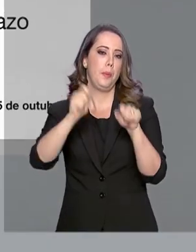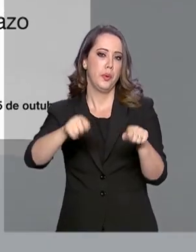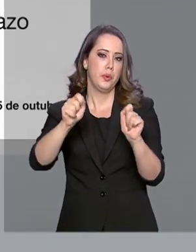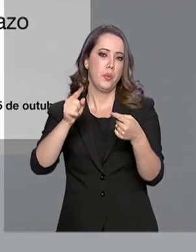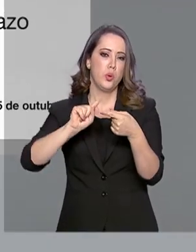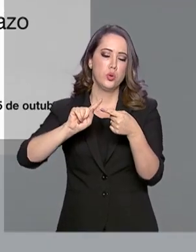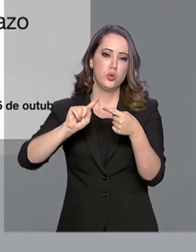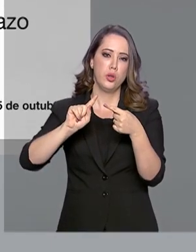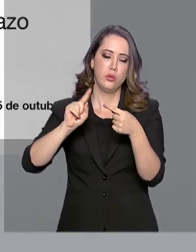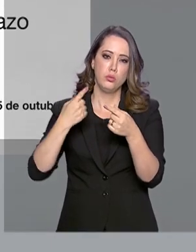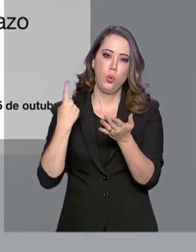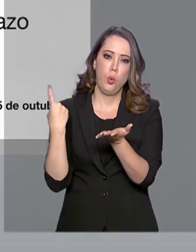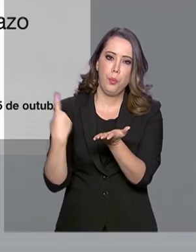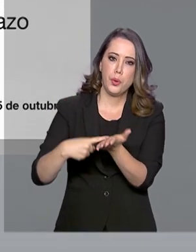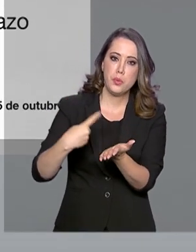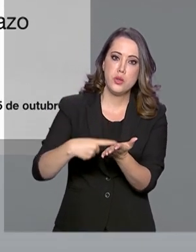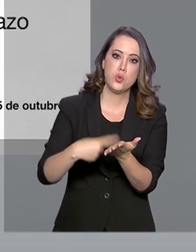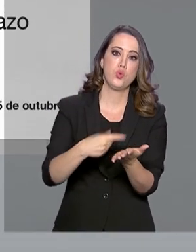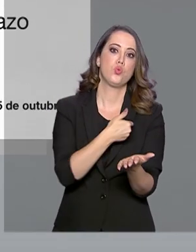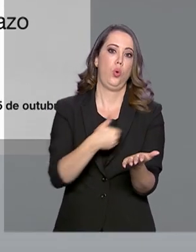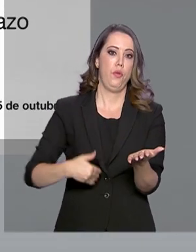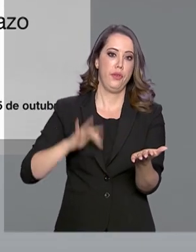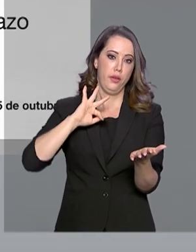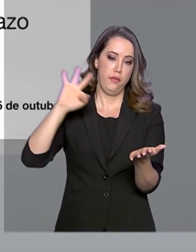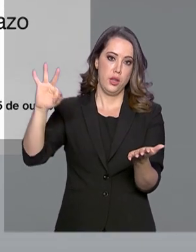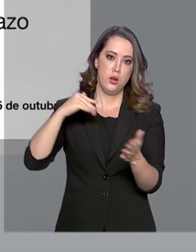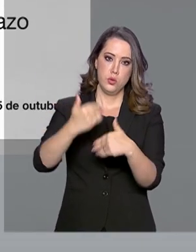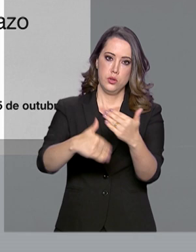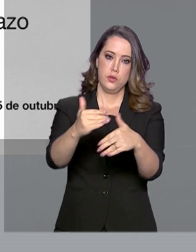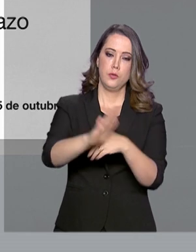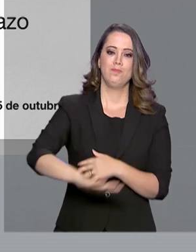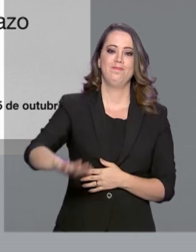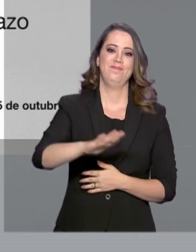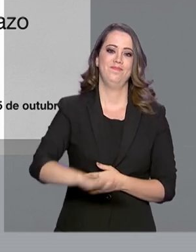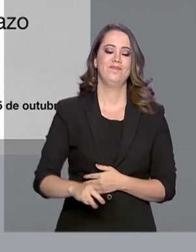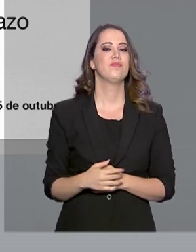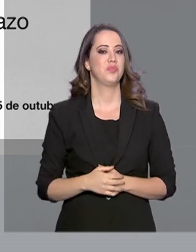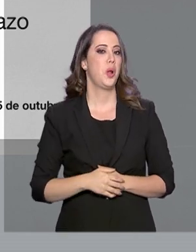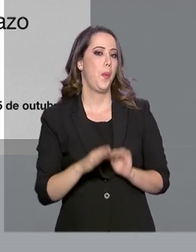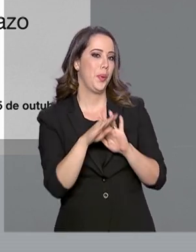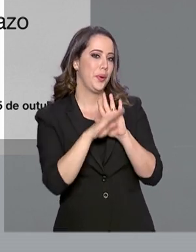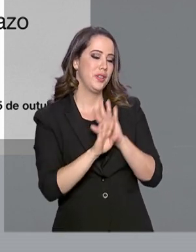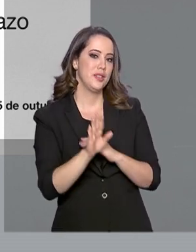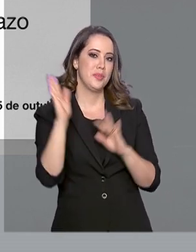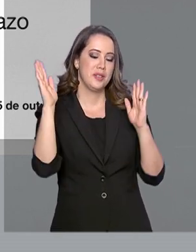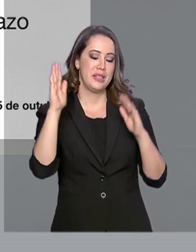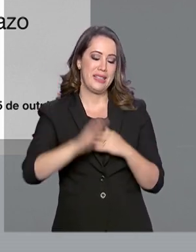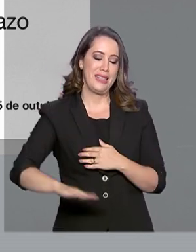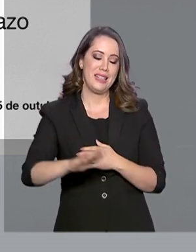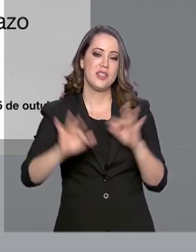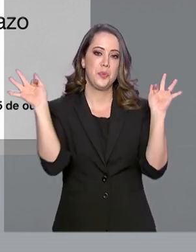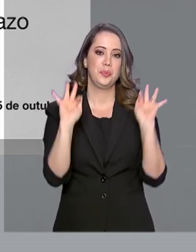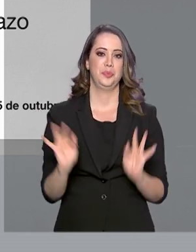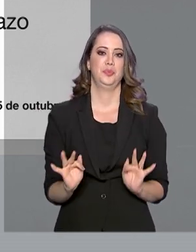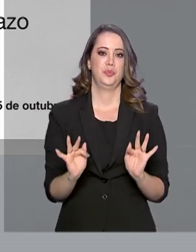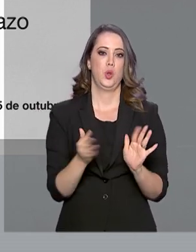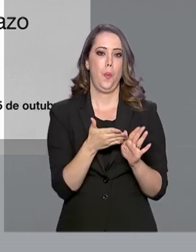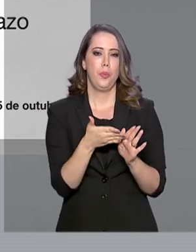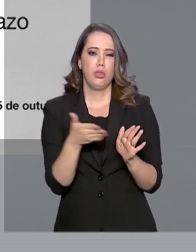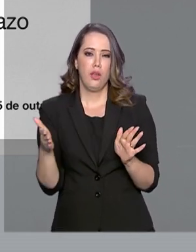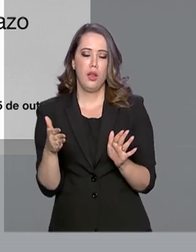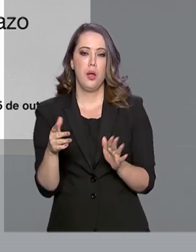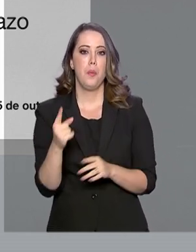podem aderir ao programa do Governo Federal de Desenvolvimento Infantil, o Criança Feliz. O prazo está aberto para 1